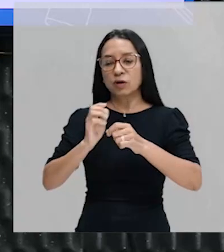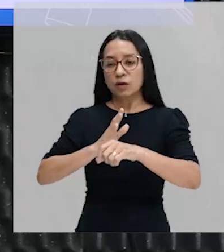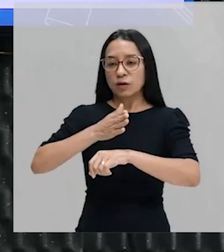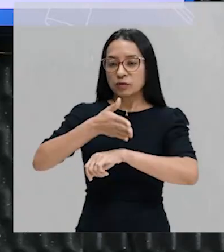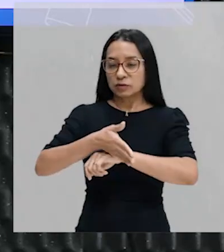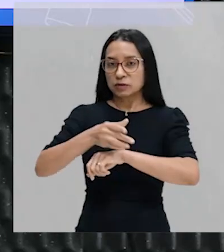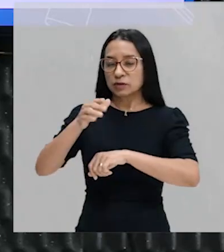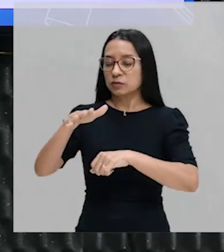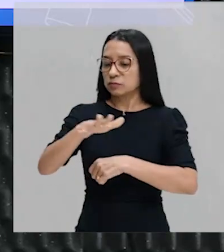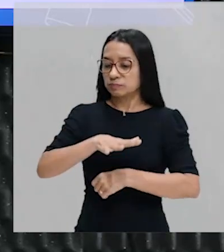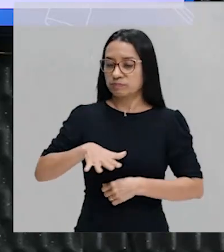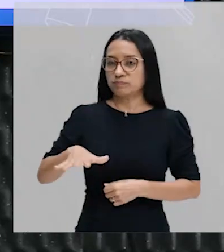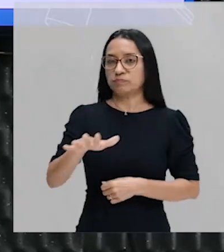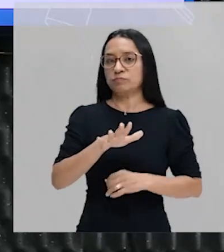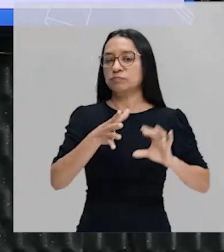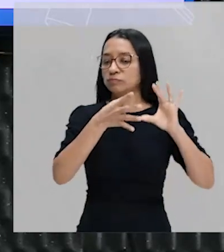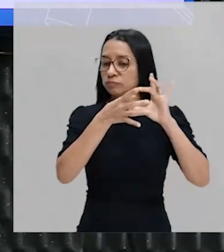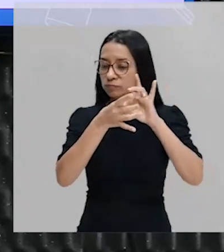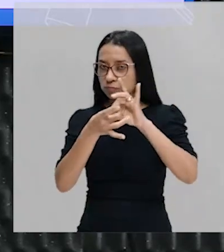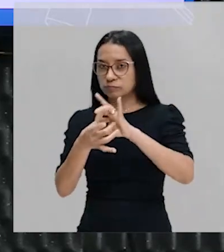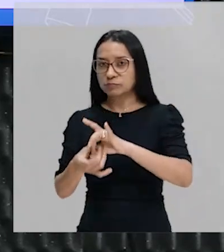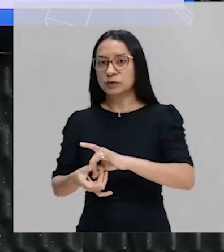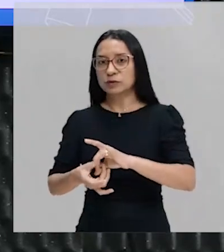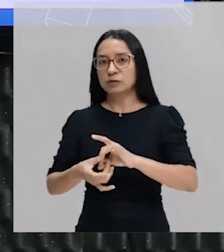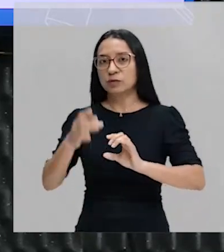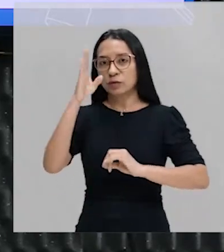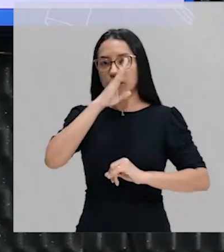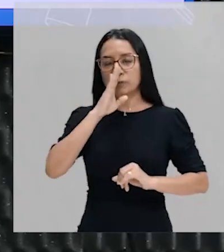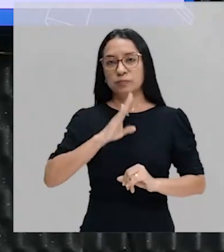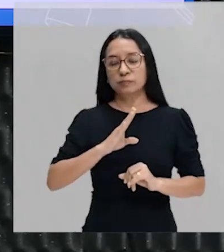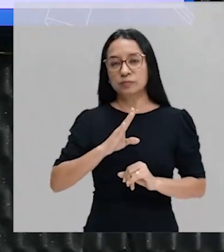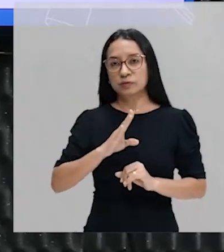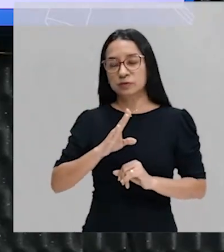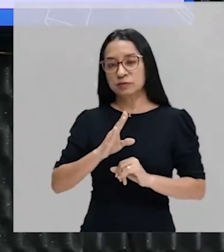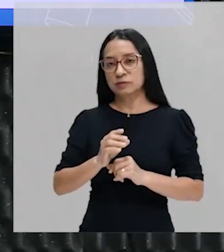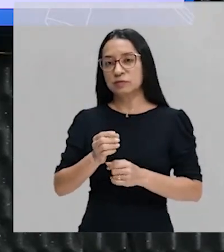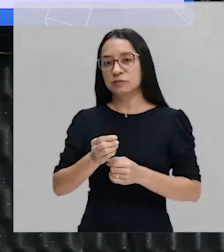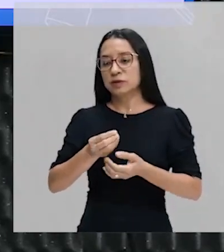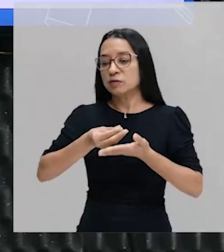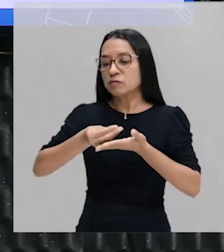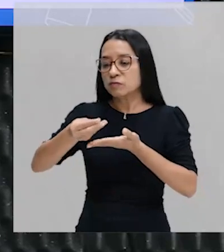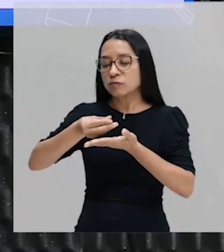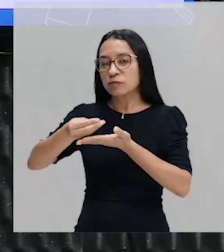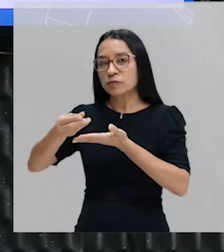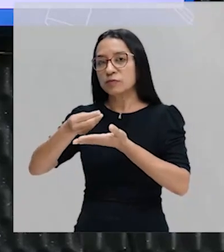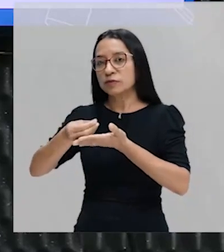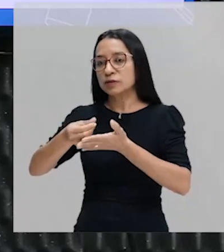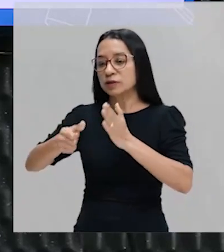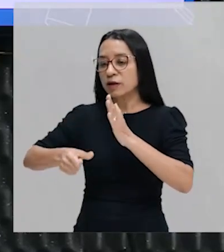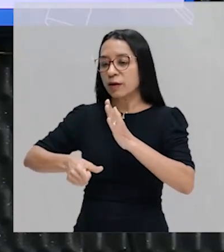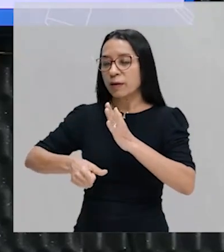lógica, o Brasil vai ser fornecedor de matéria-prima.